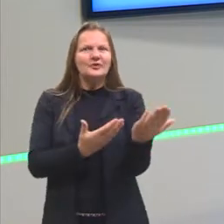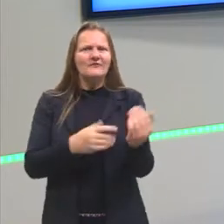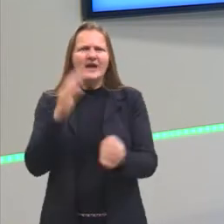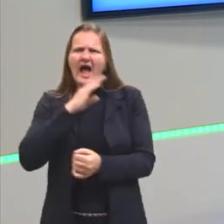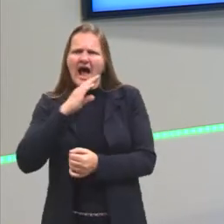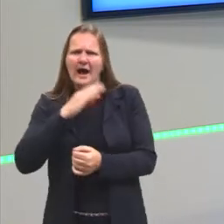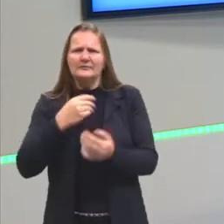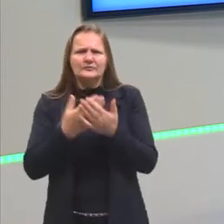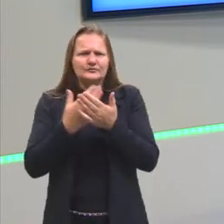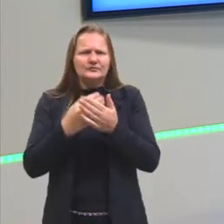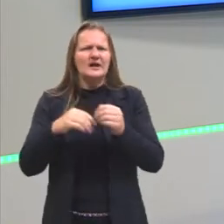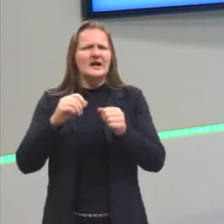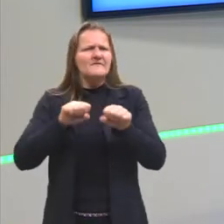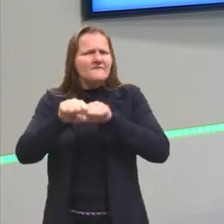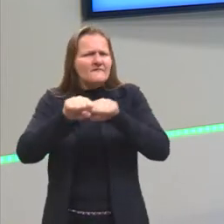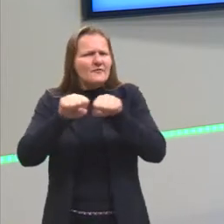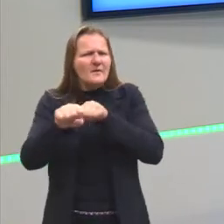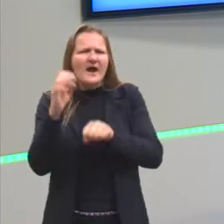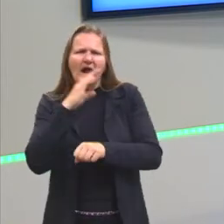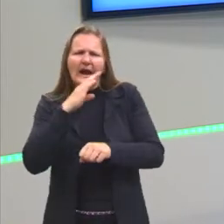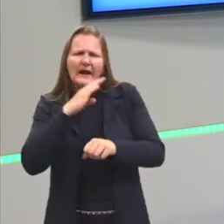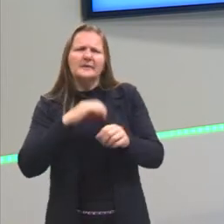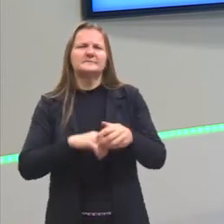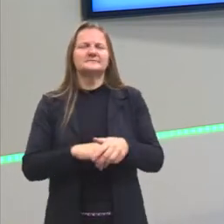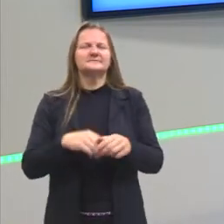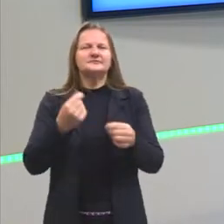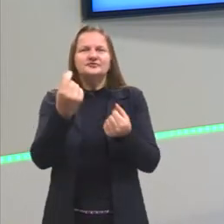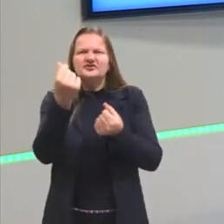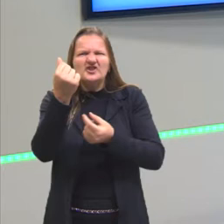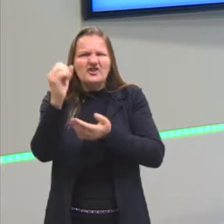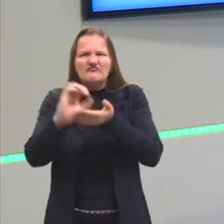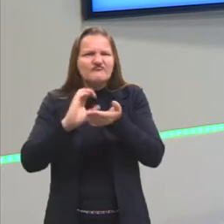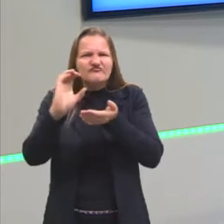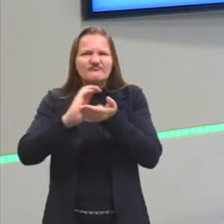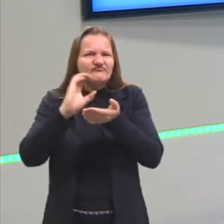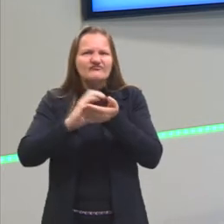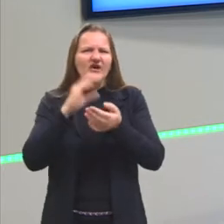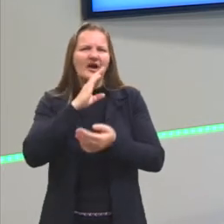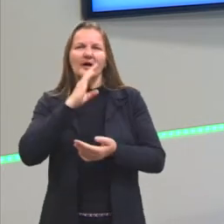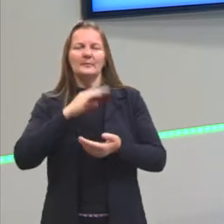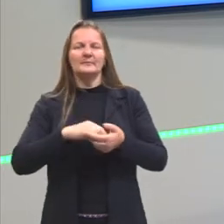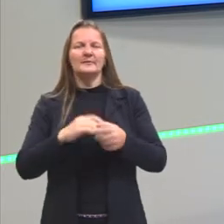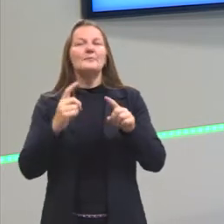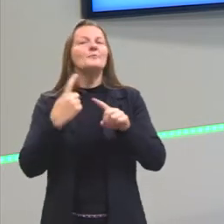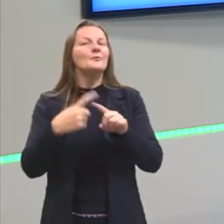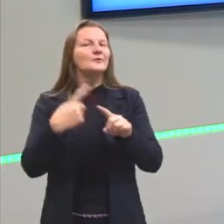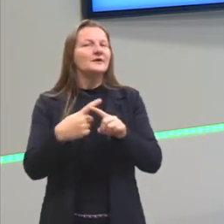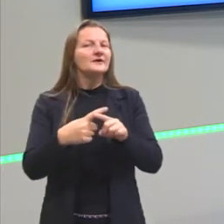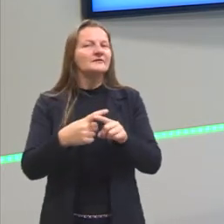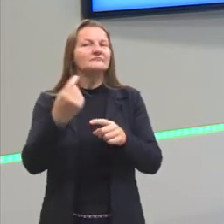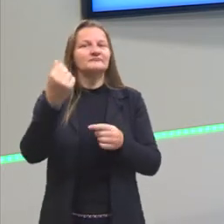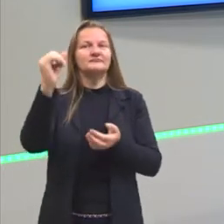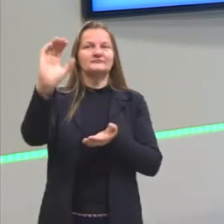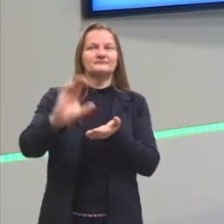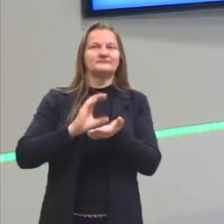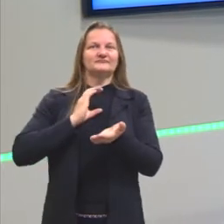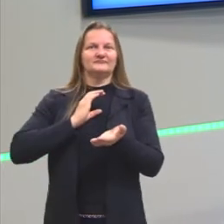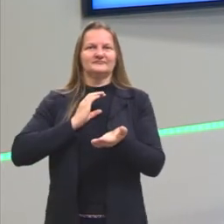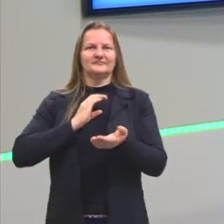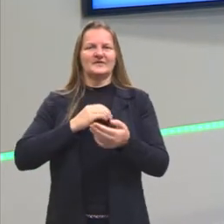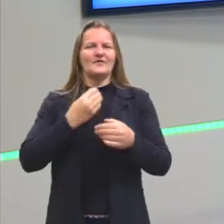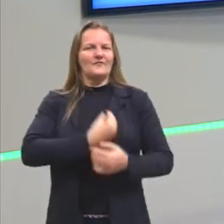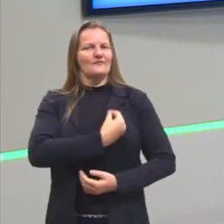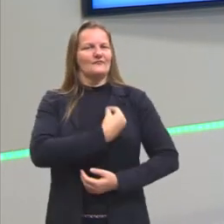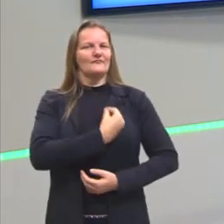Quer estudar, quer se formar ligeiro, quer ter carreira ligeira, tudo muito rápido, para ganhar dinheiro, né? Para ter a sua